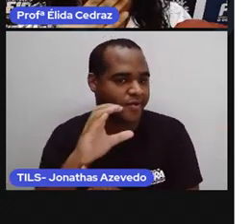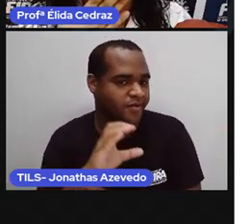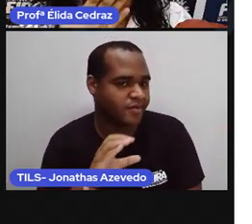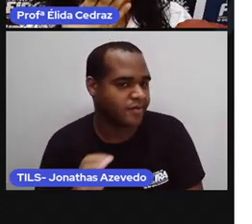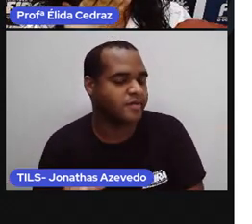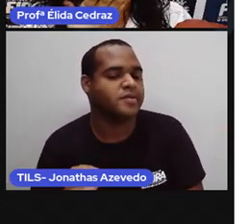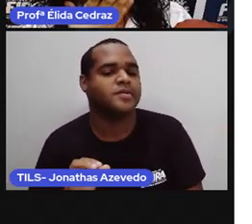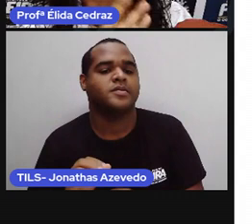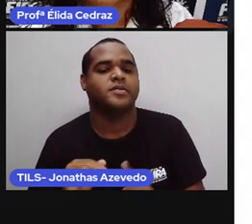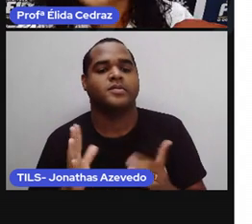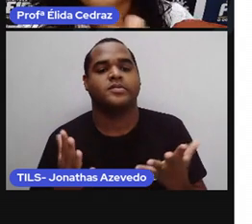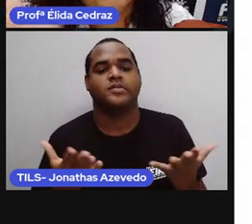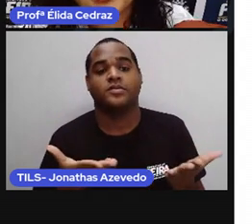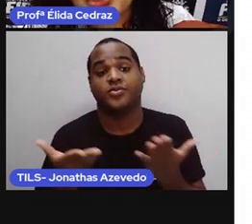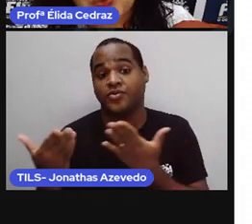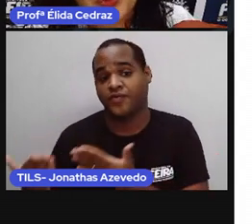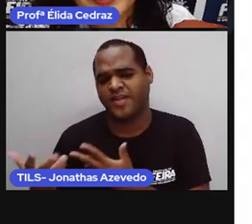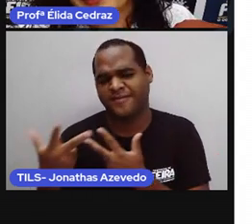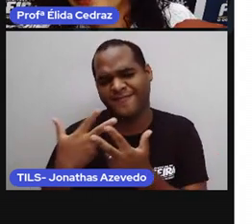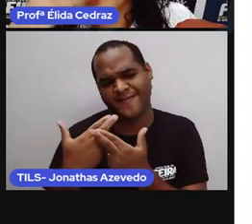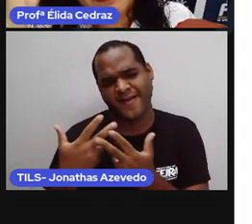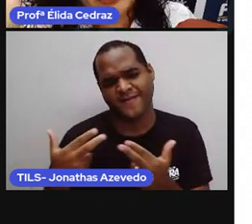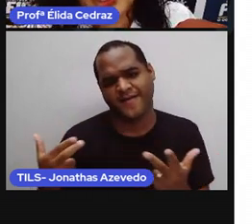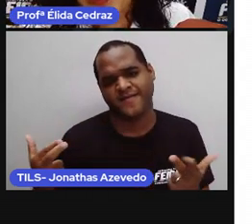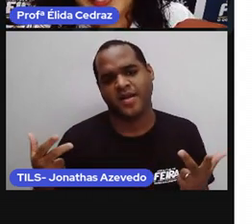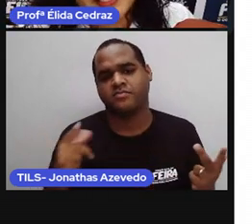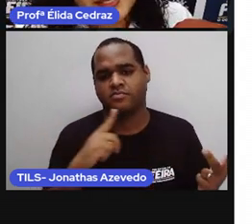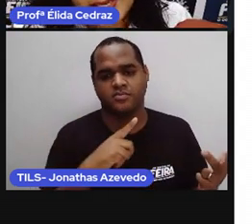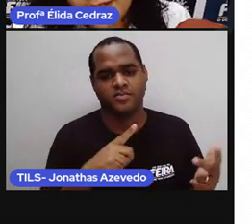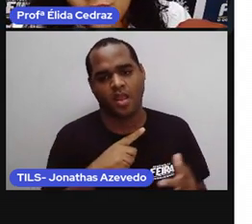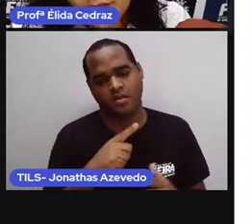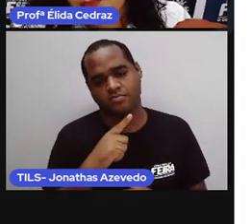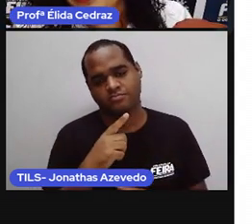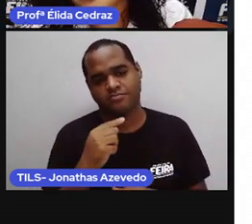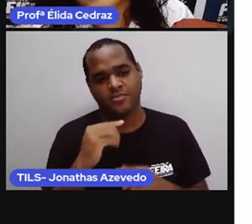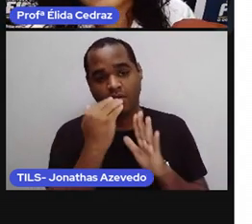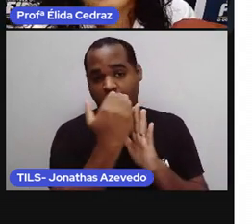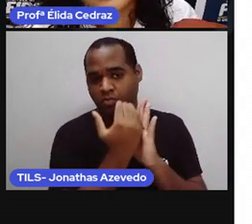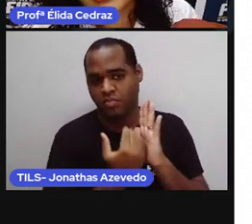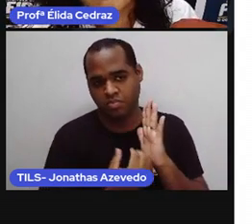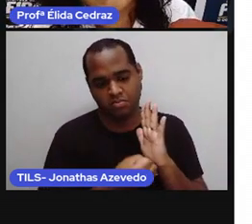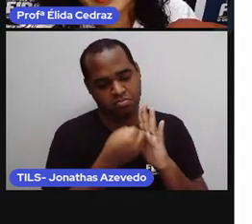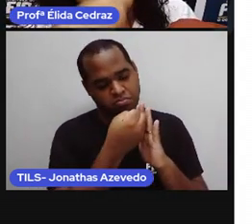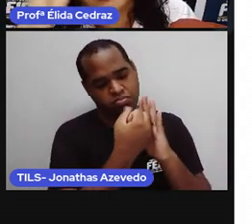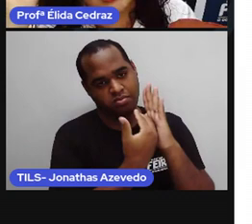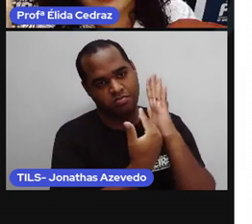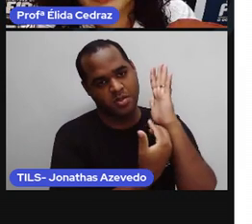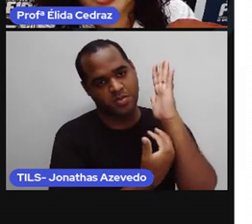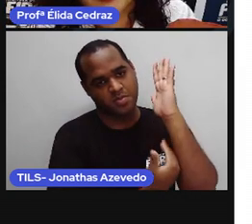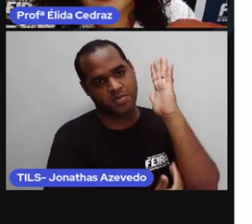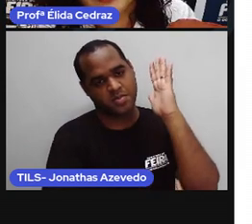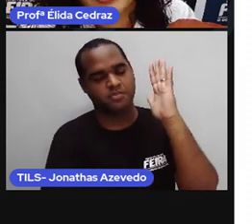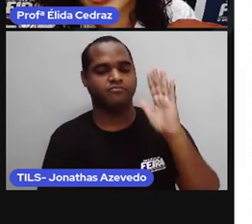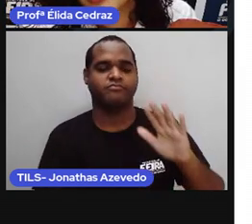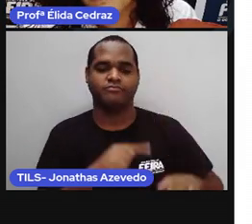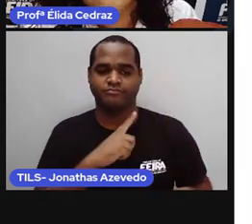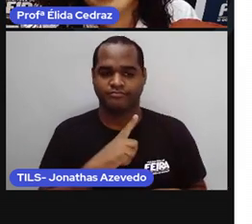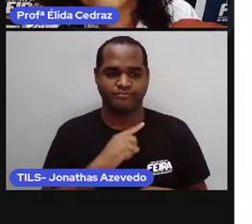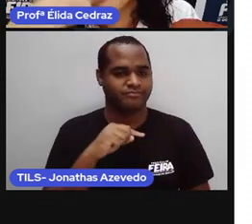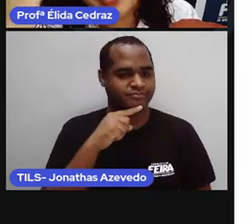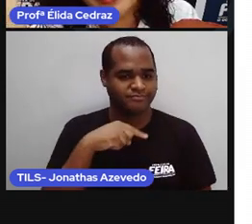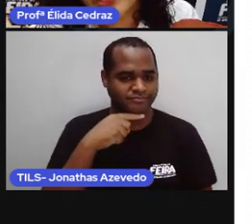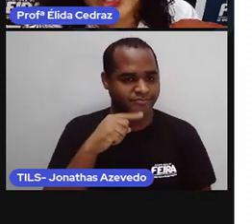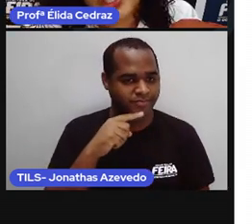de um monte de coisa. Não dá para a gente fazer essa lista, porque existem vários tipos de convite